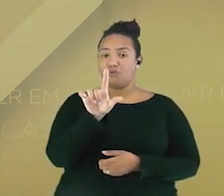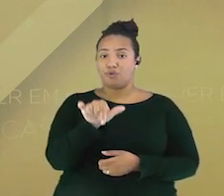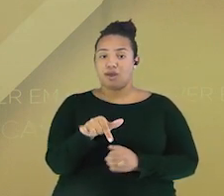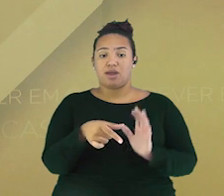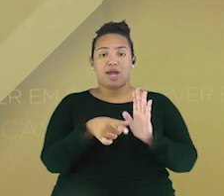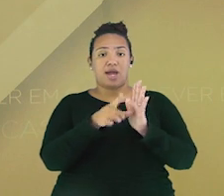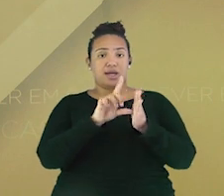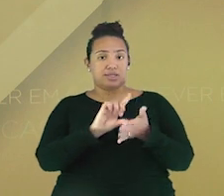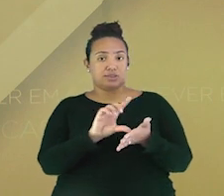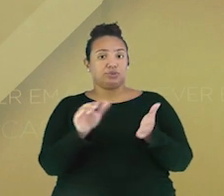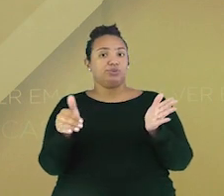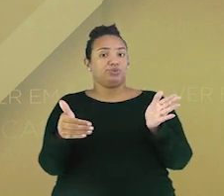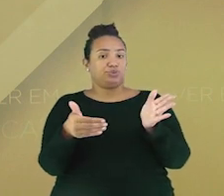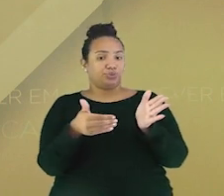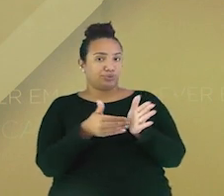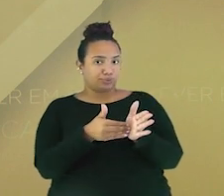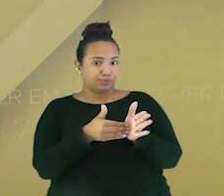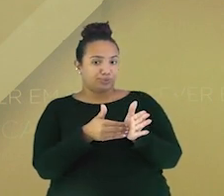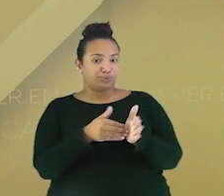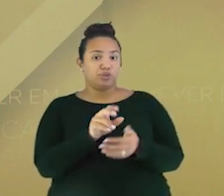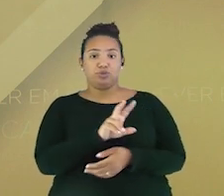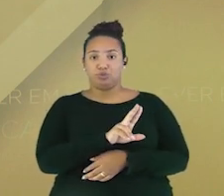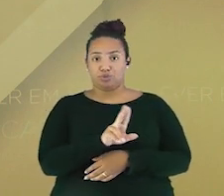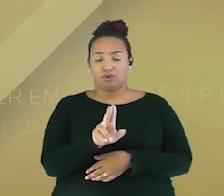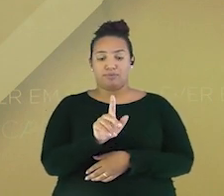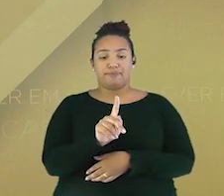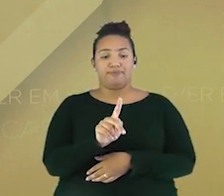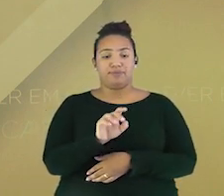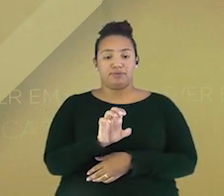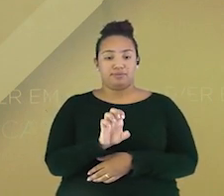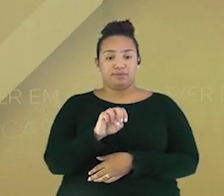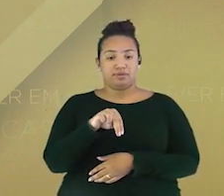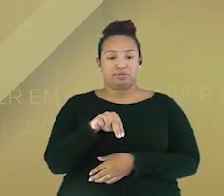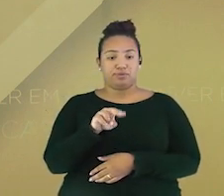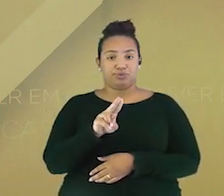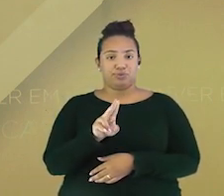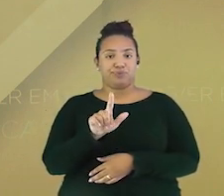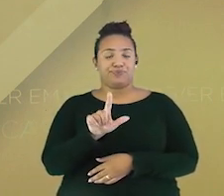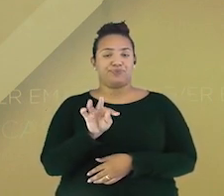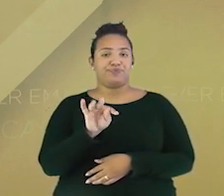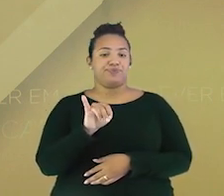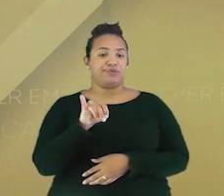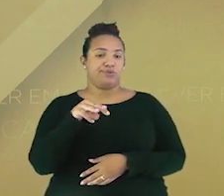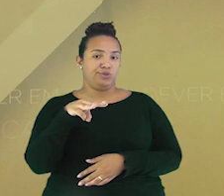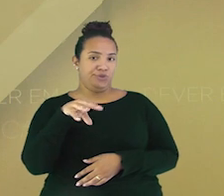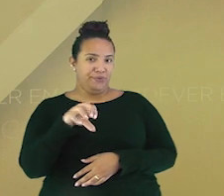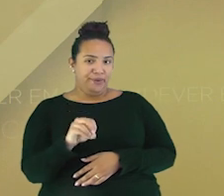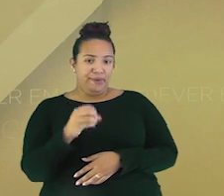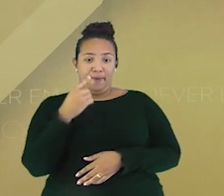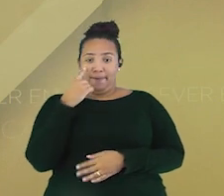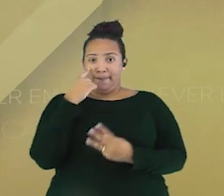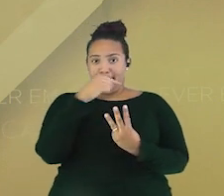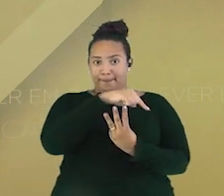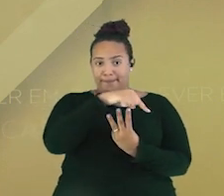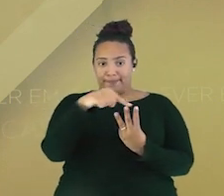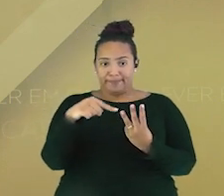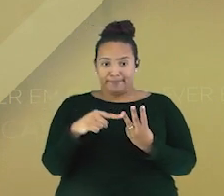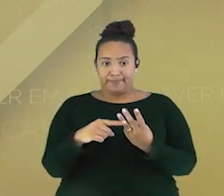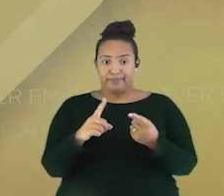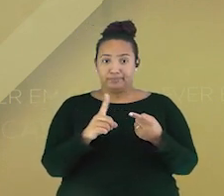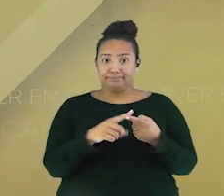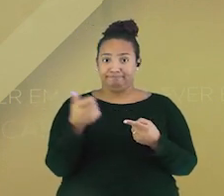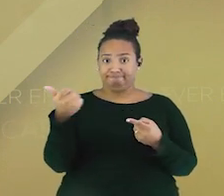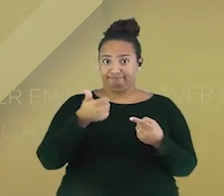estudando, ele pode ser chamado de penúltimo número. E aqui nós temos os três números. O primeiro que é o número